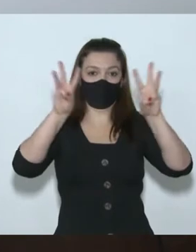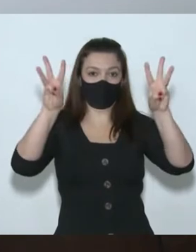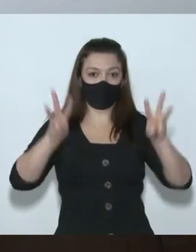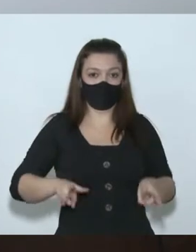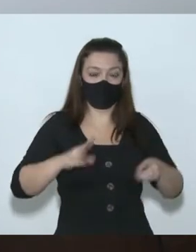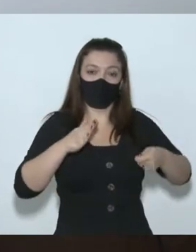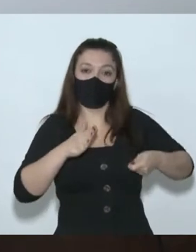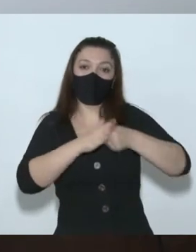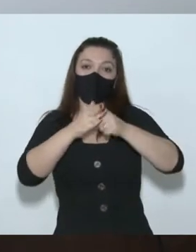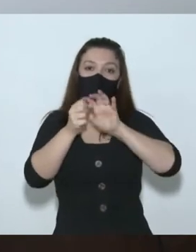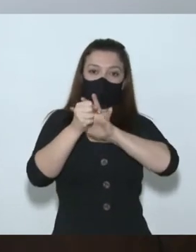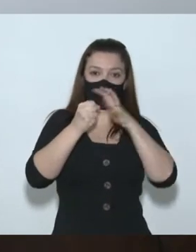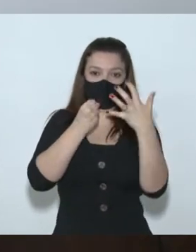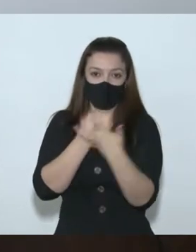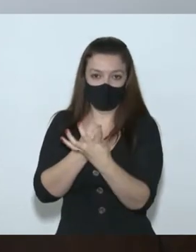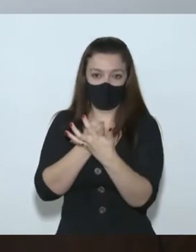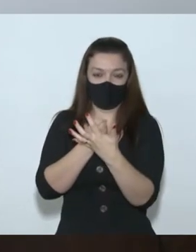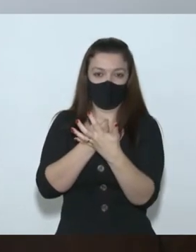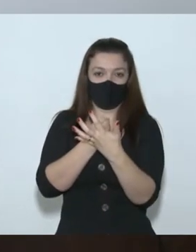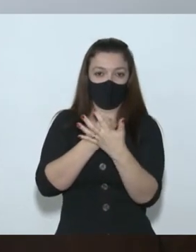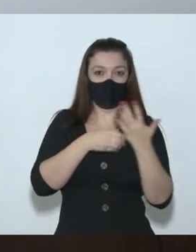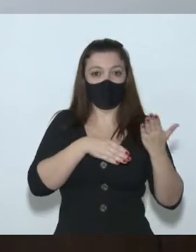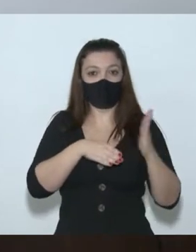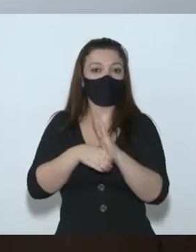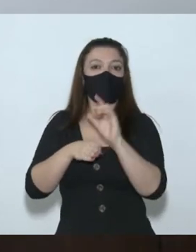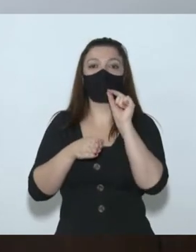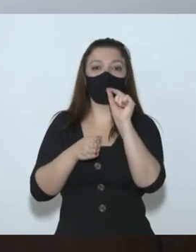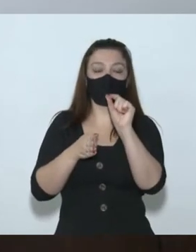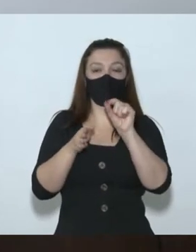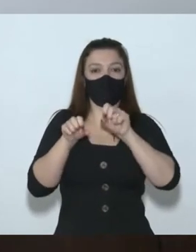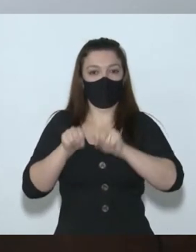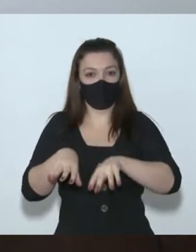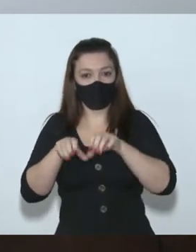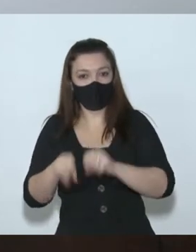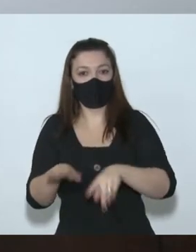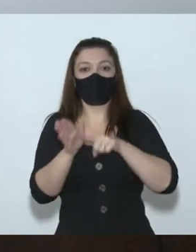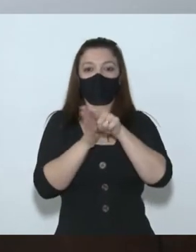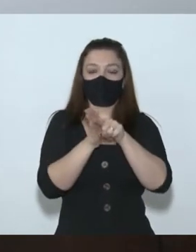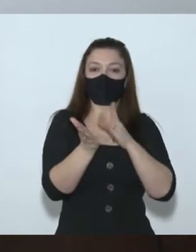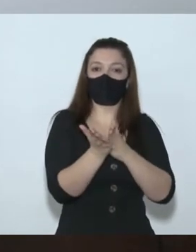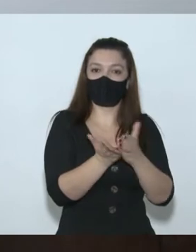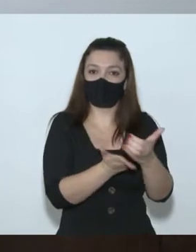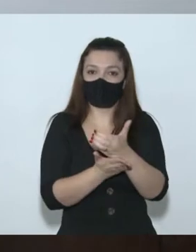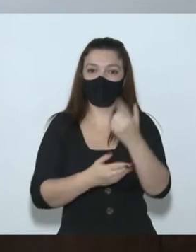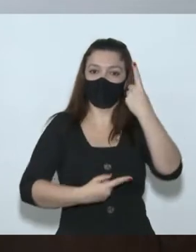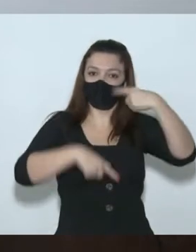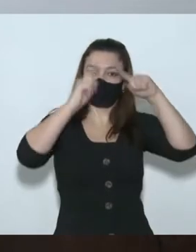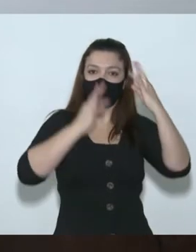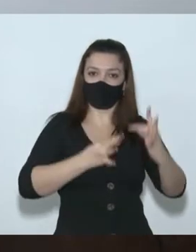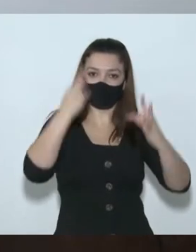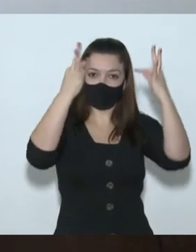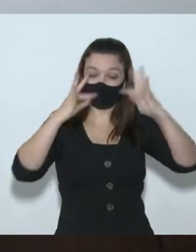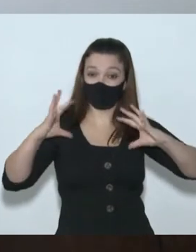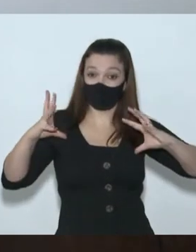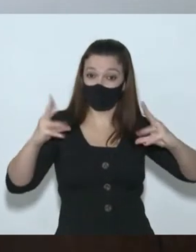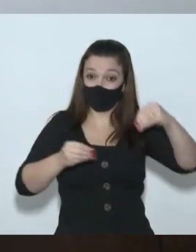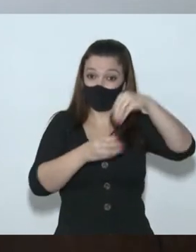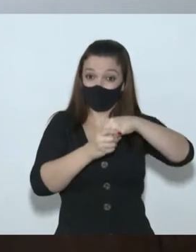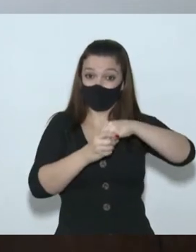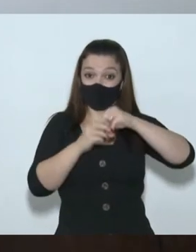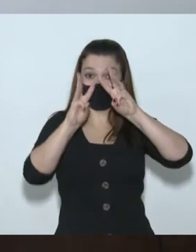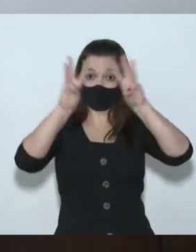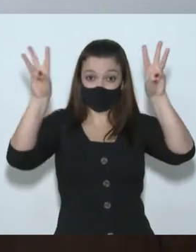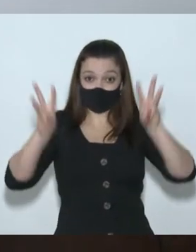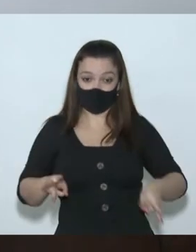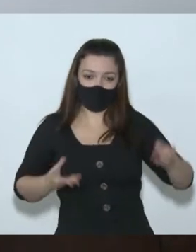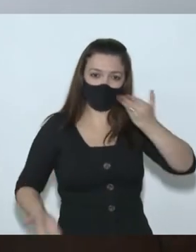recursos próprios ao ensino, pesquisa, extensão e inovação tecnológica. O propósito é que articulemos todas as áreas de